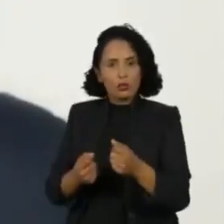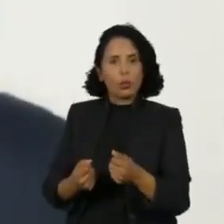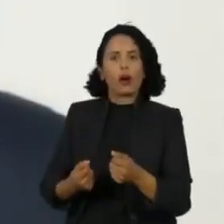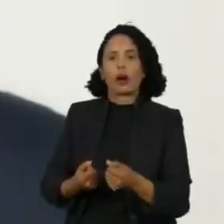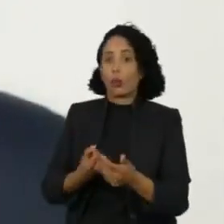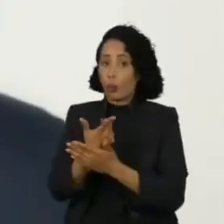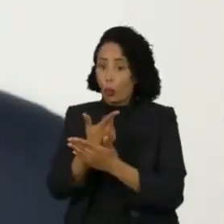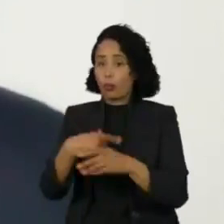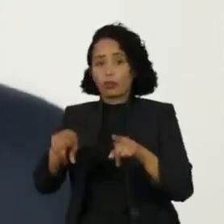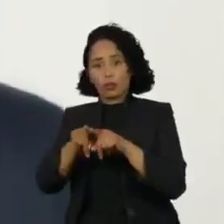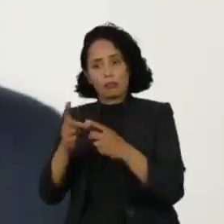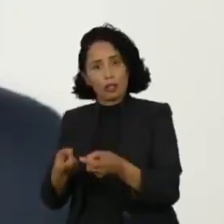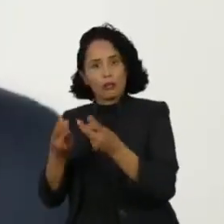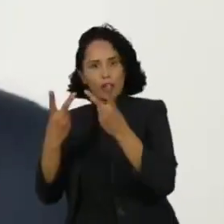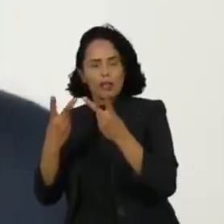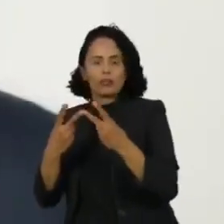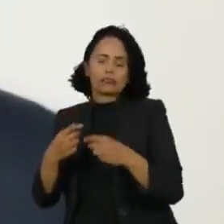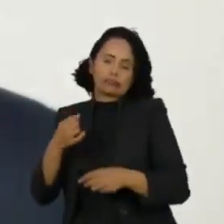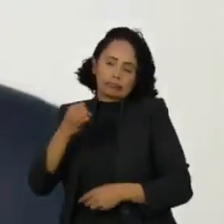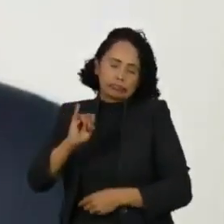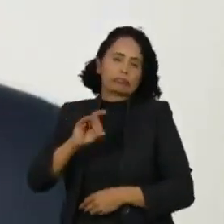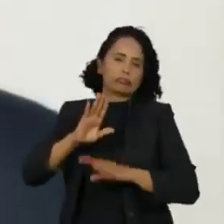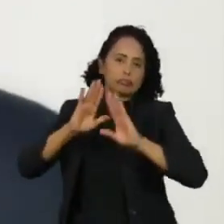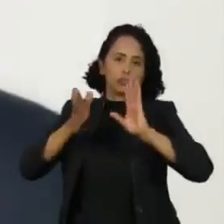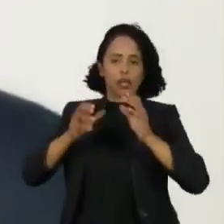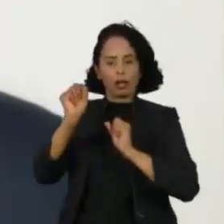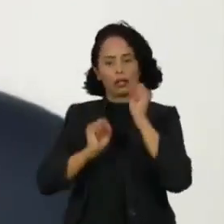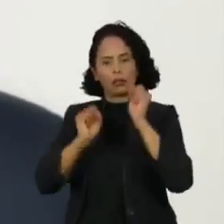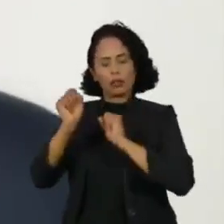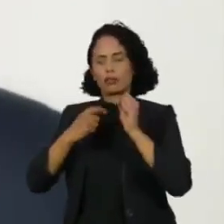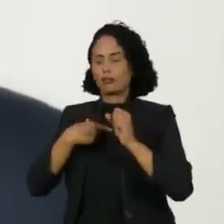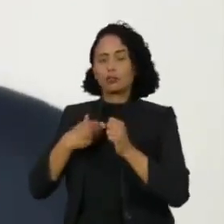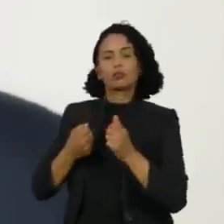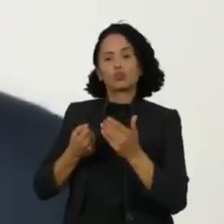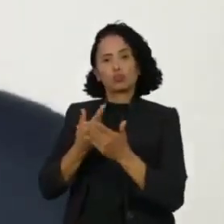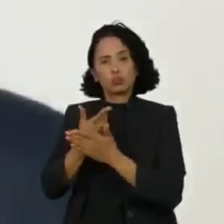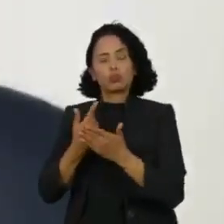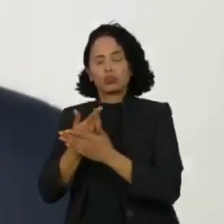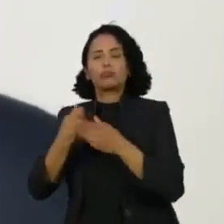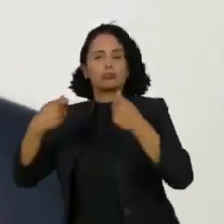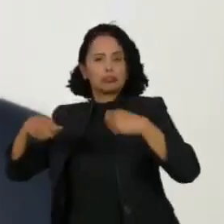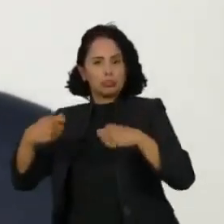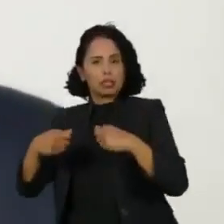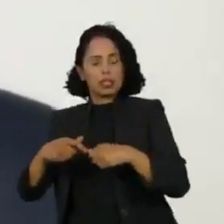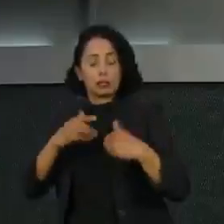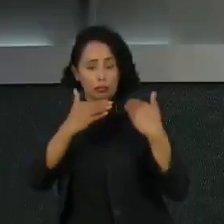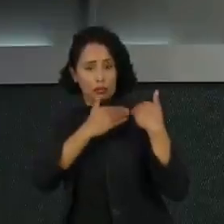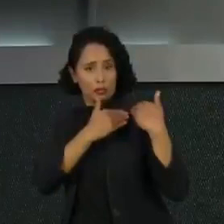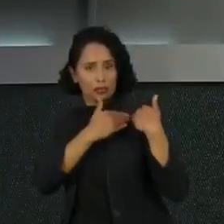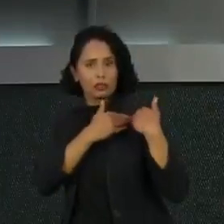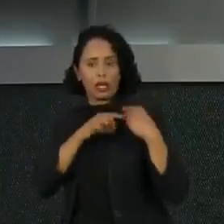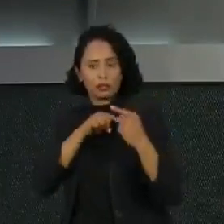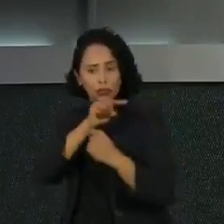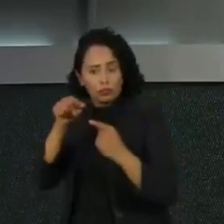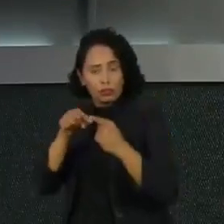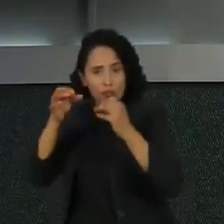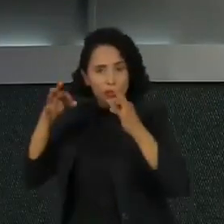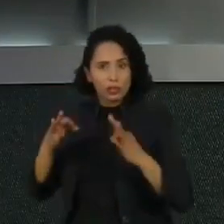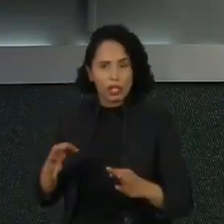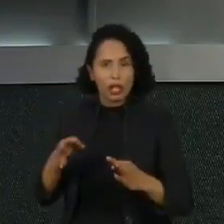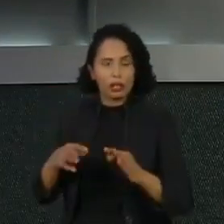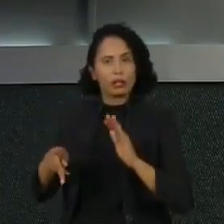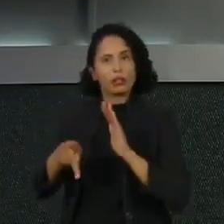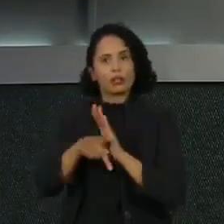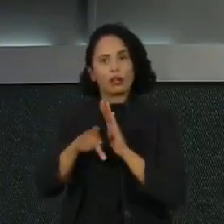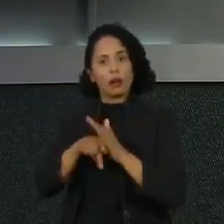que o consumo tem que ter responsabilidade, tem que ter compromisso e tem que ter uma ação objetiva no combate